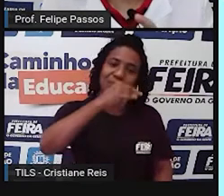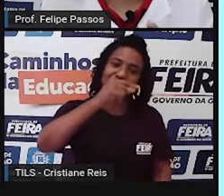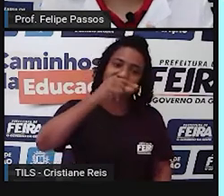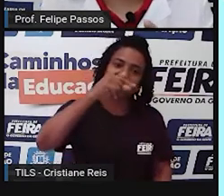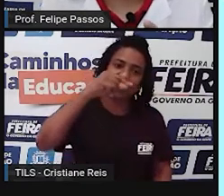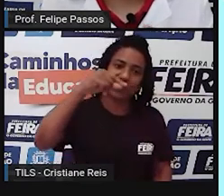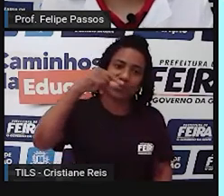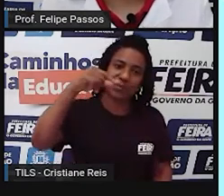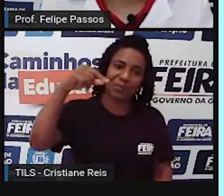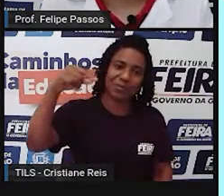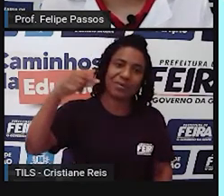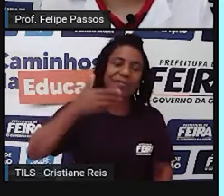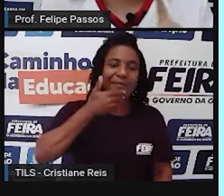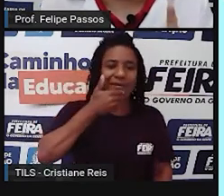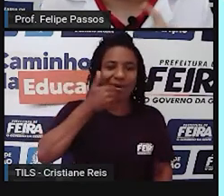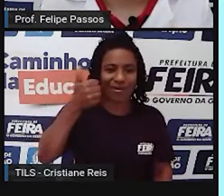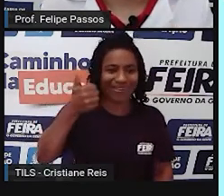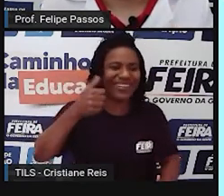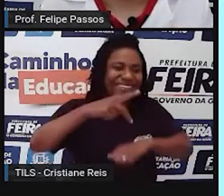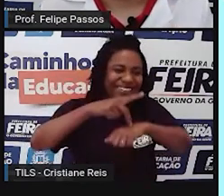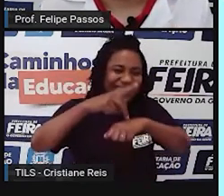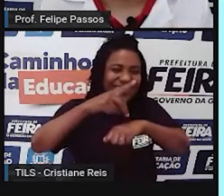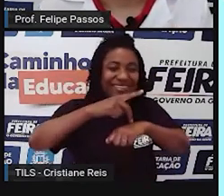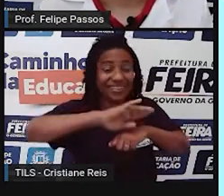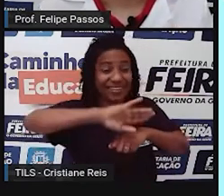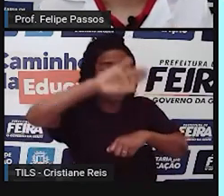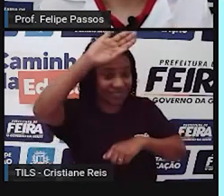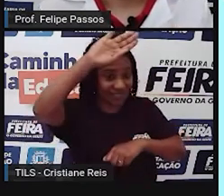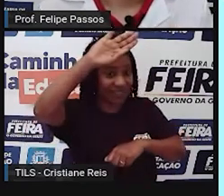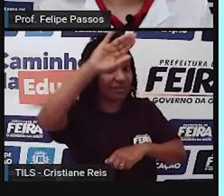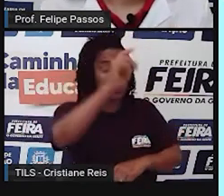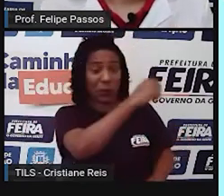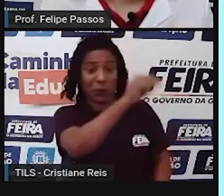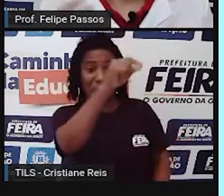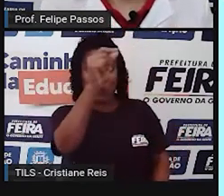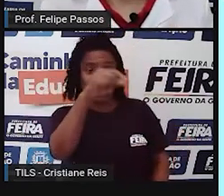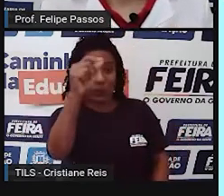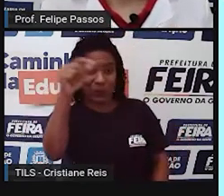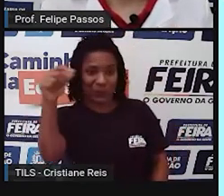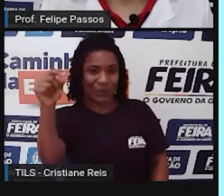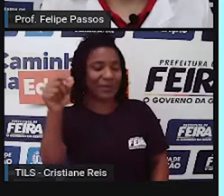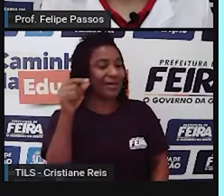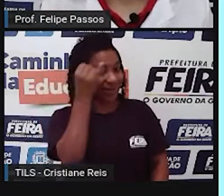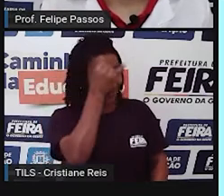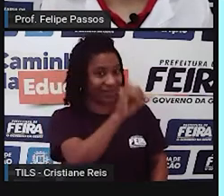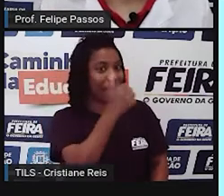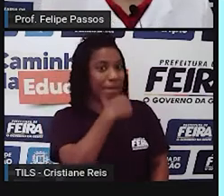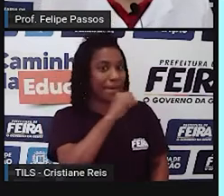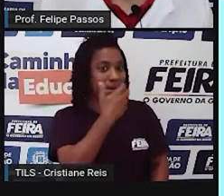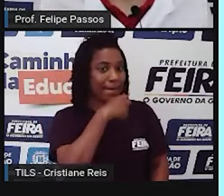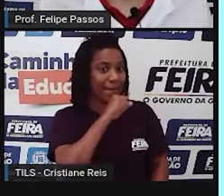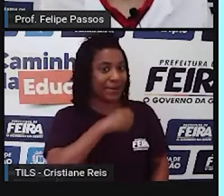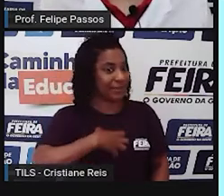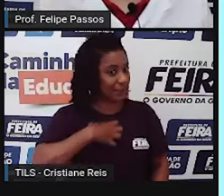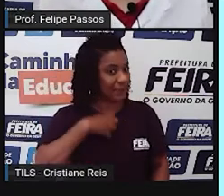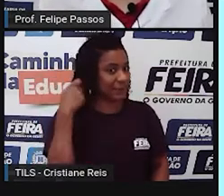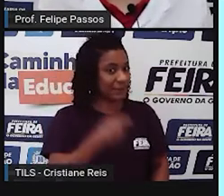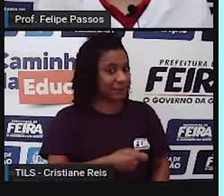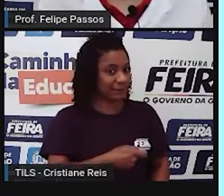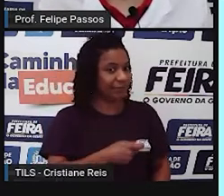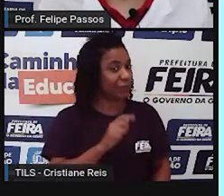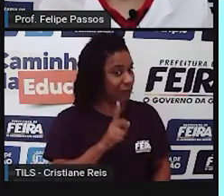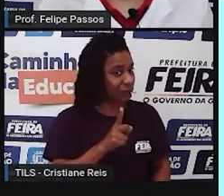Não vai escrever na parede da sua casa, senão os seus pais vão ficar retados com você, viu? Outra ferramenta, essa sim a gente visualiza, ó,